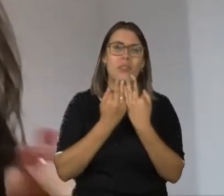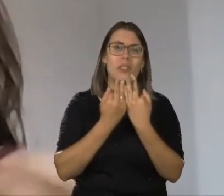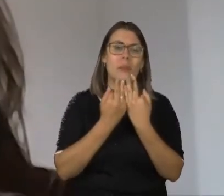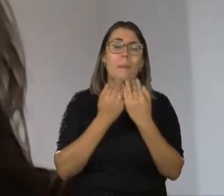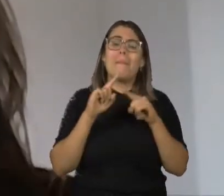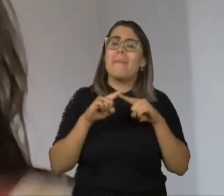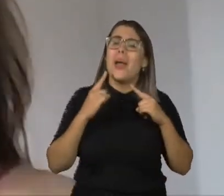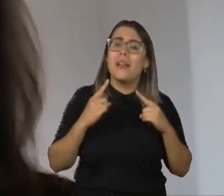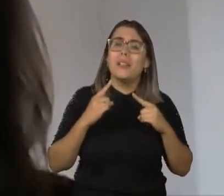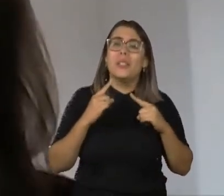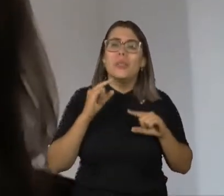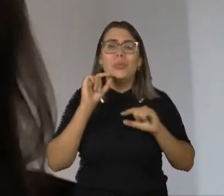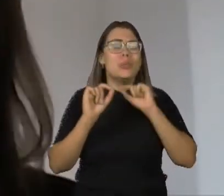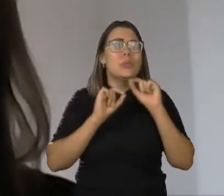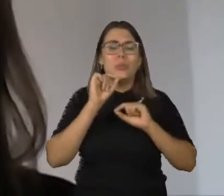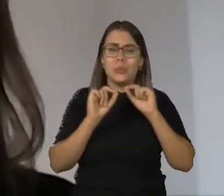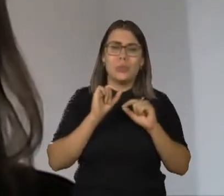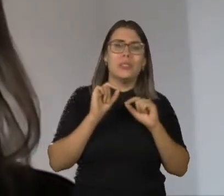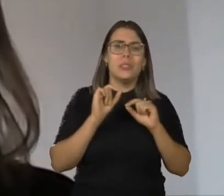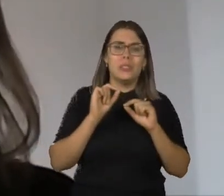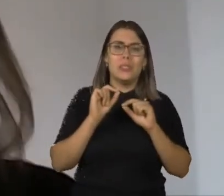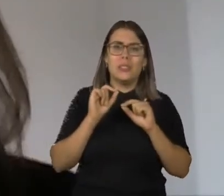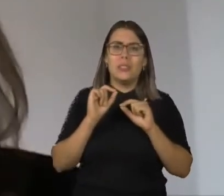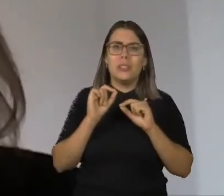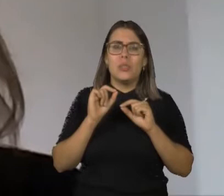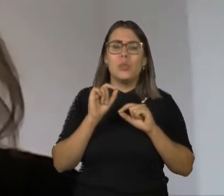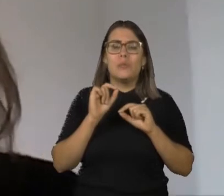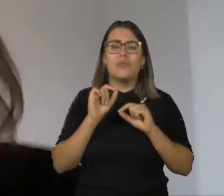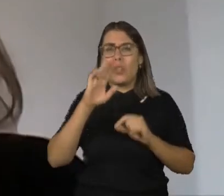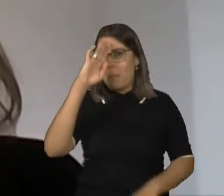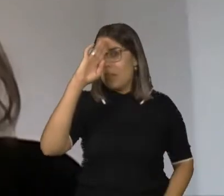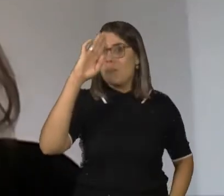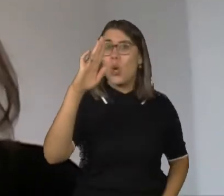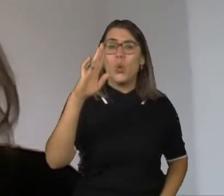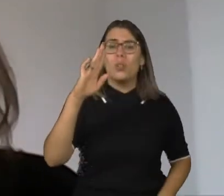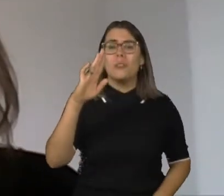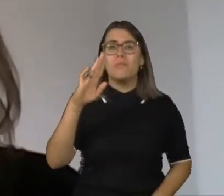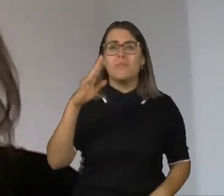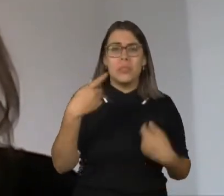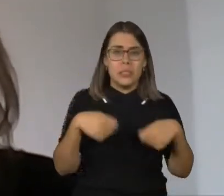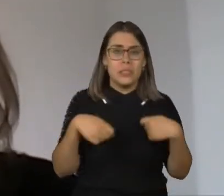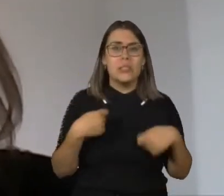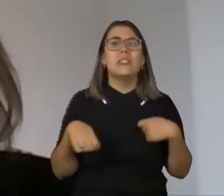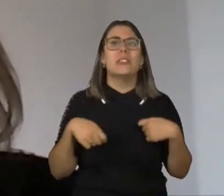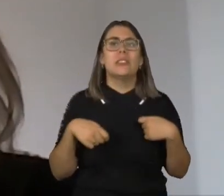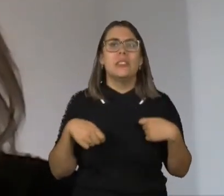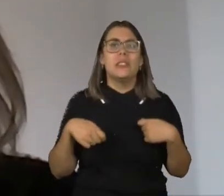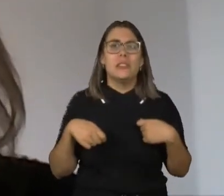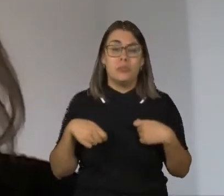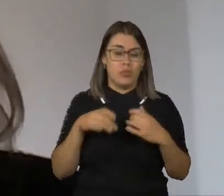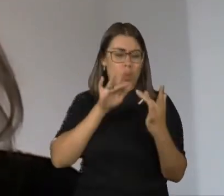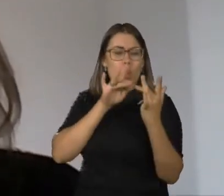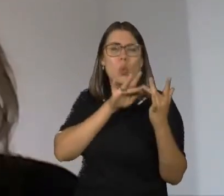Mas, como eu estava dizendo, essa questão, ela se tornou um motivo de pesquisa para mim quando eu tive